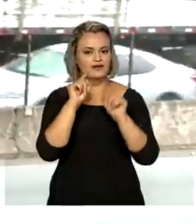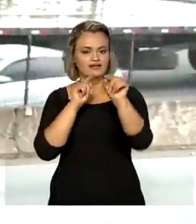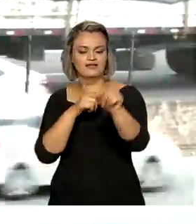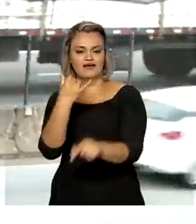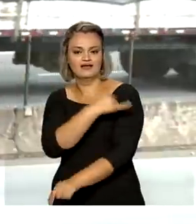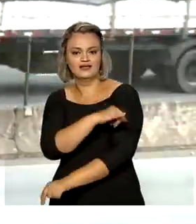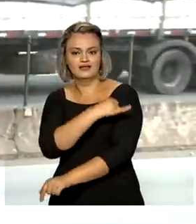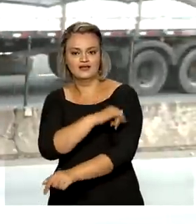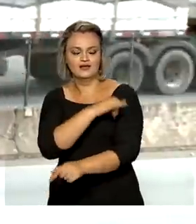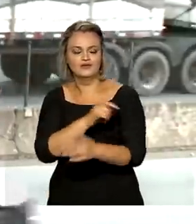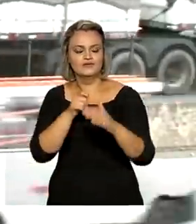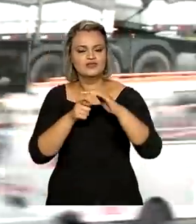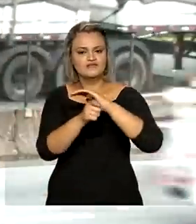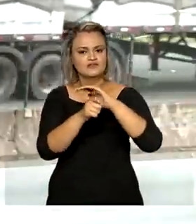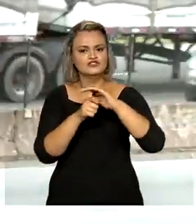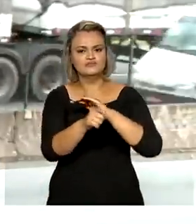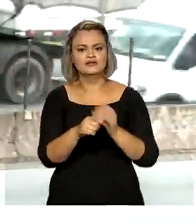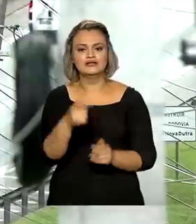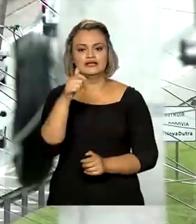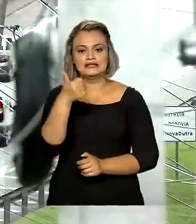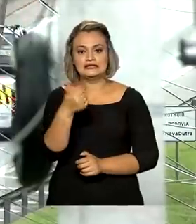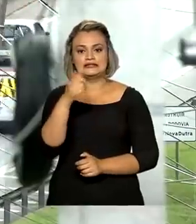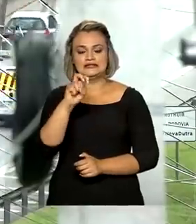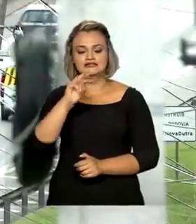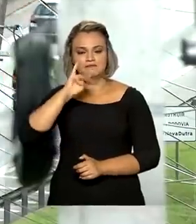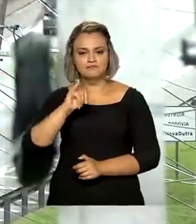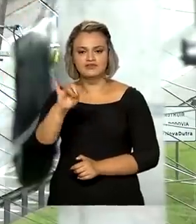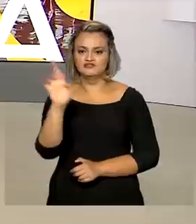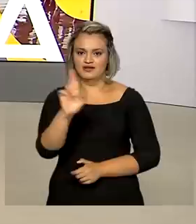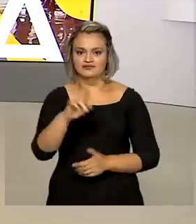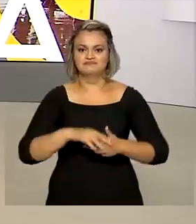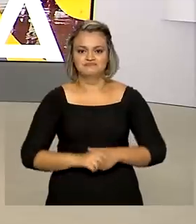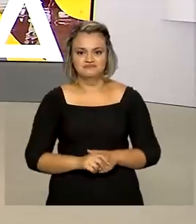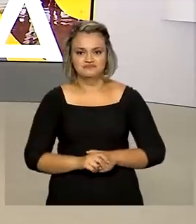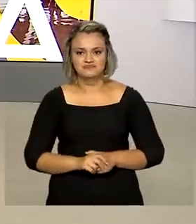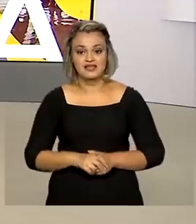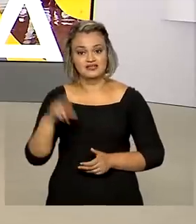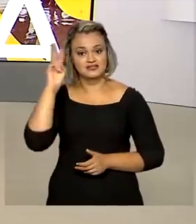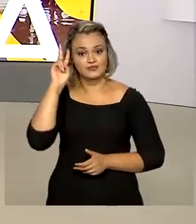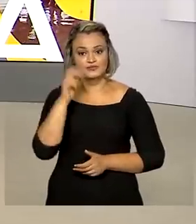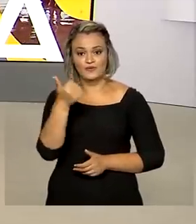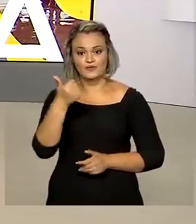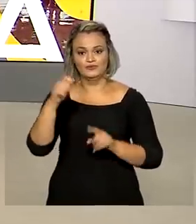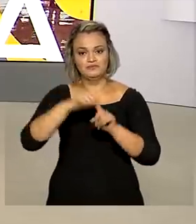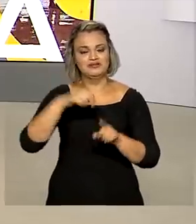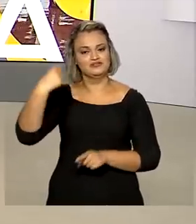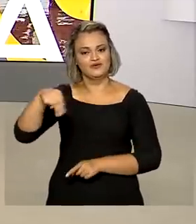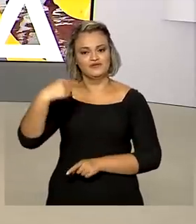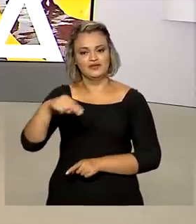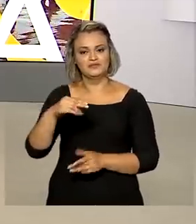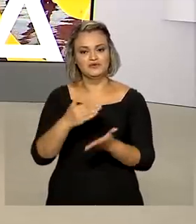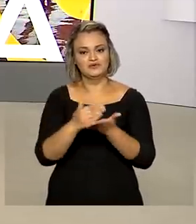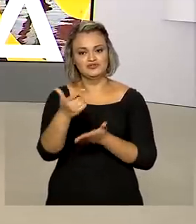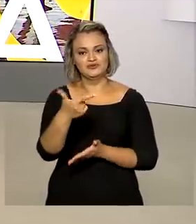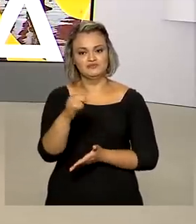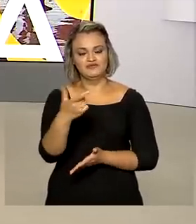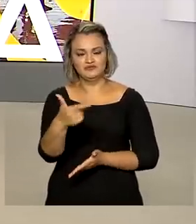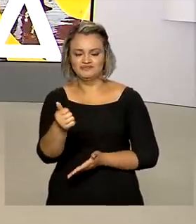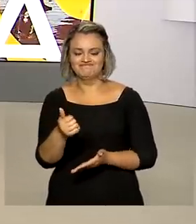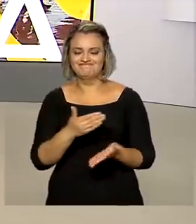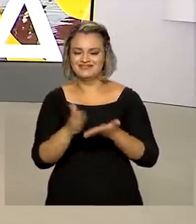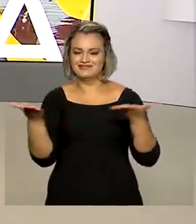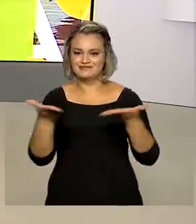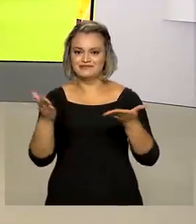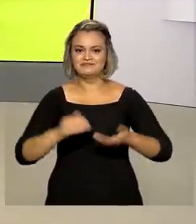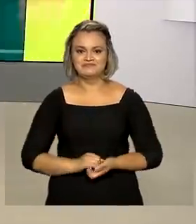e Rio de Janeiro. Investimento será de 15 bilhões de reais. Segunda-feira, 1º de novembro de 2021, o